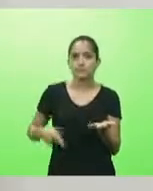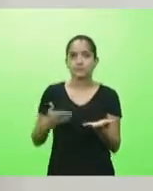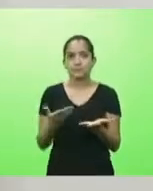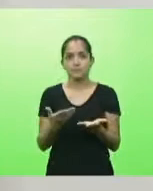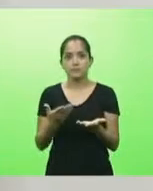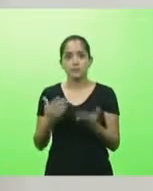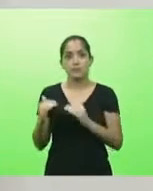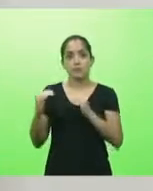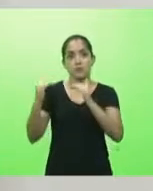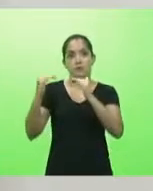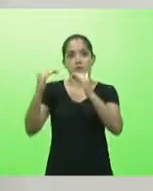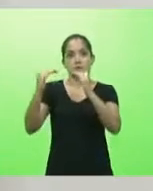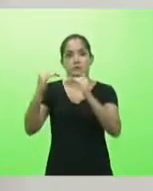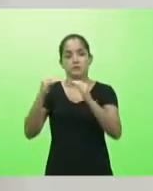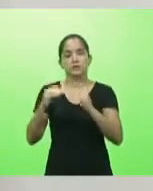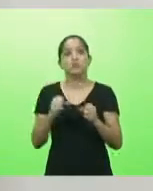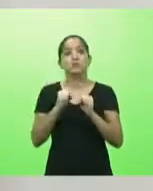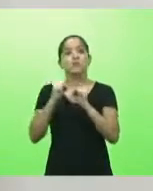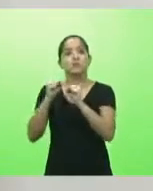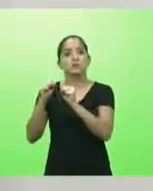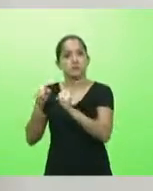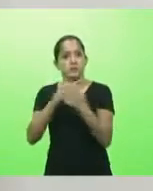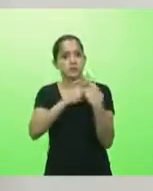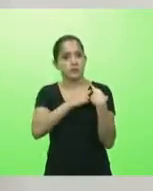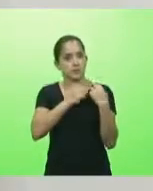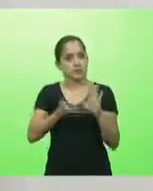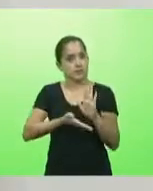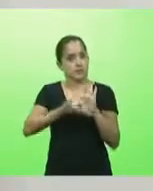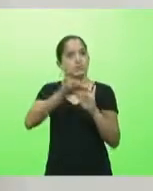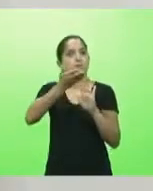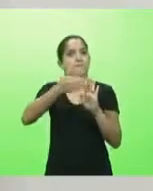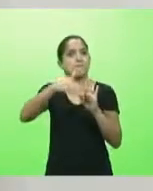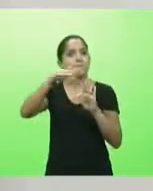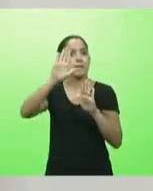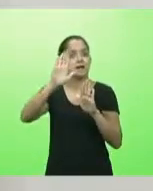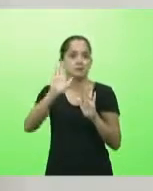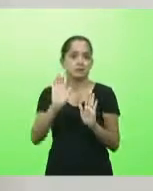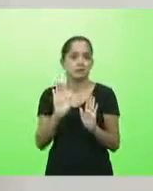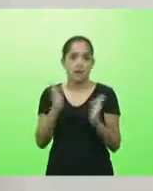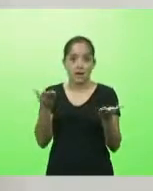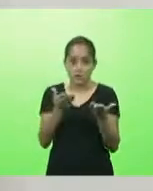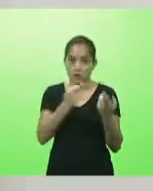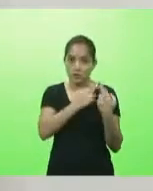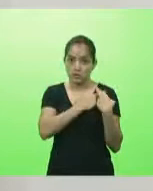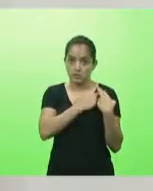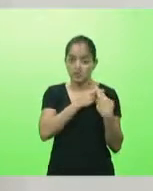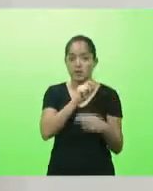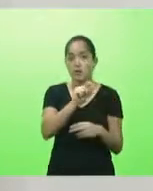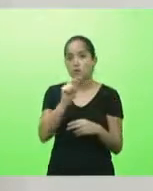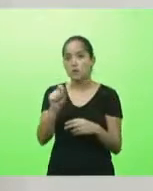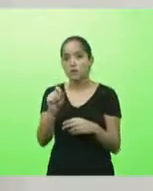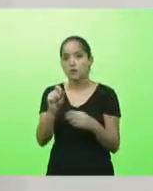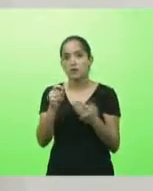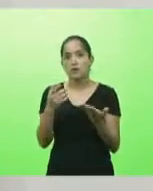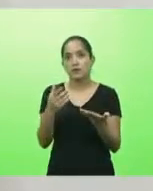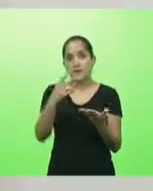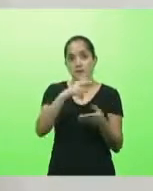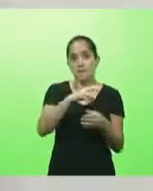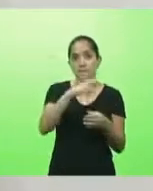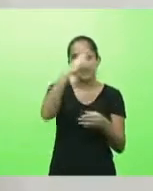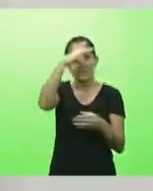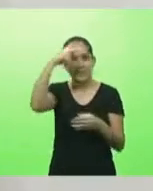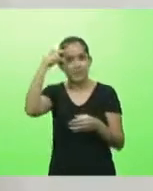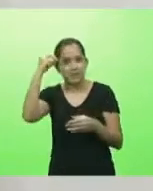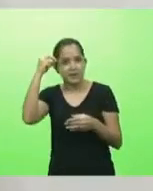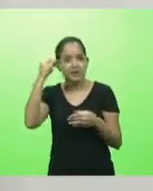poderes, grandes responsabilidades. Essa responsabilidade que o senhor tem agora aí é de não conduzir prefeitos incautos